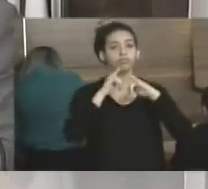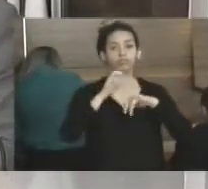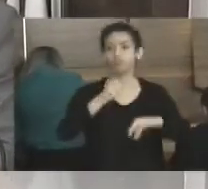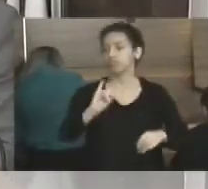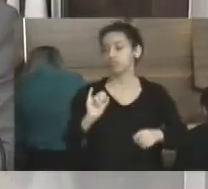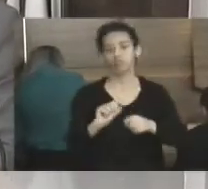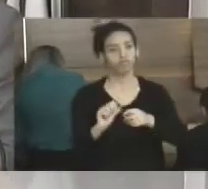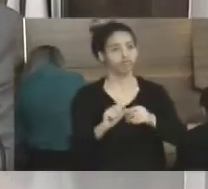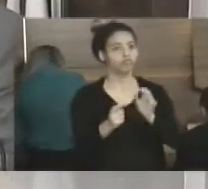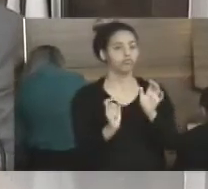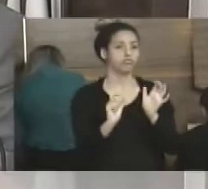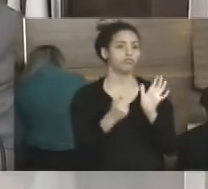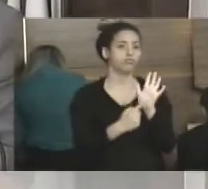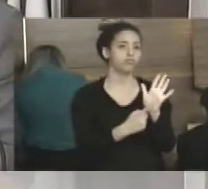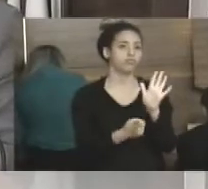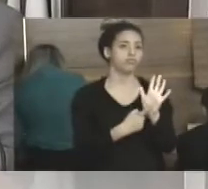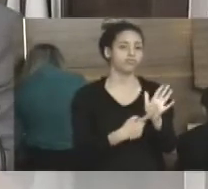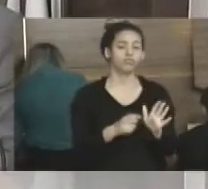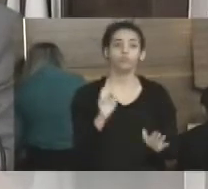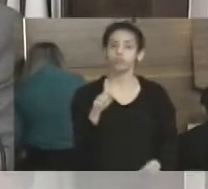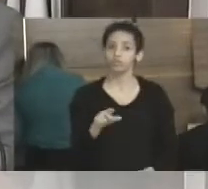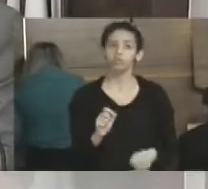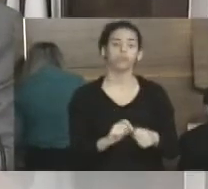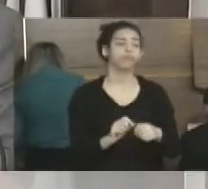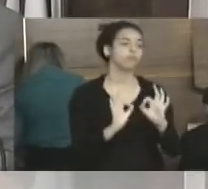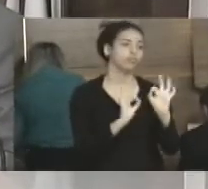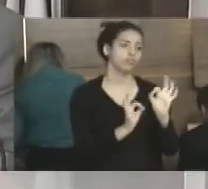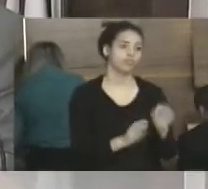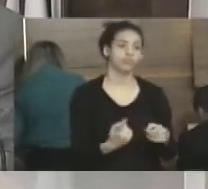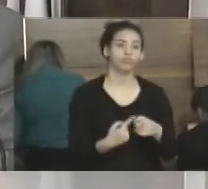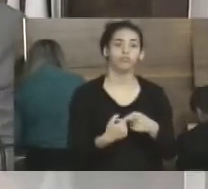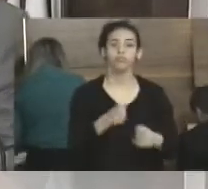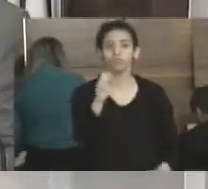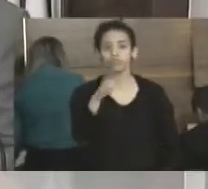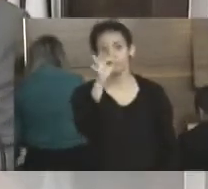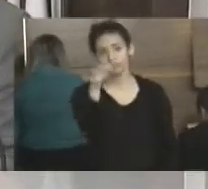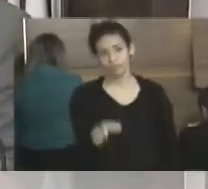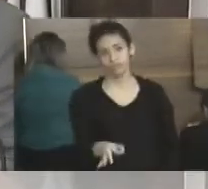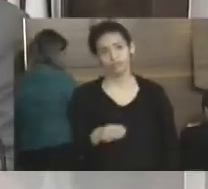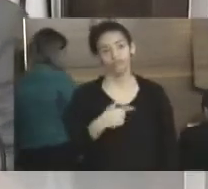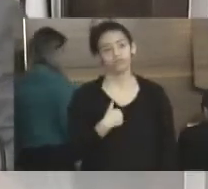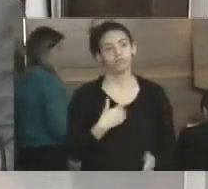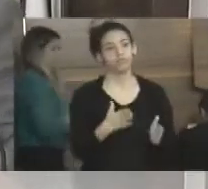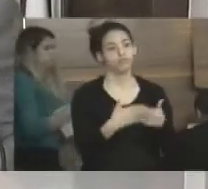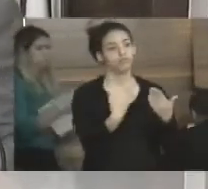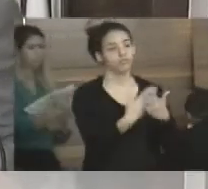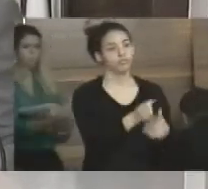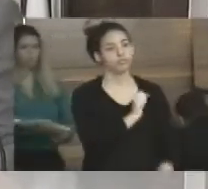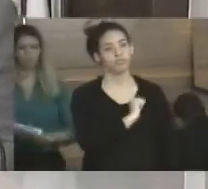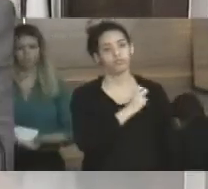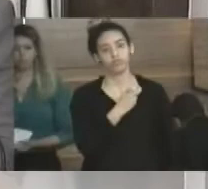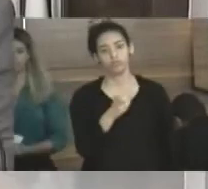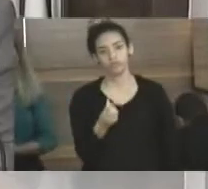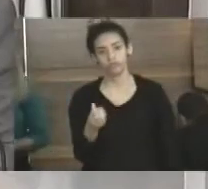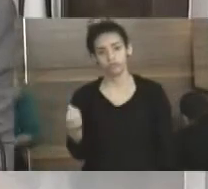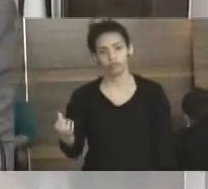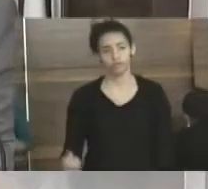fizeram o que eu estou botando aqui, para que seja feito, porque não é o que eu quero, é o que é o certo. Então, está aqui o requerimento 566.